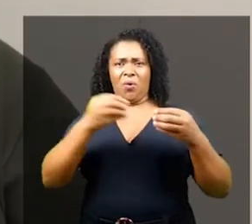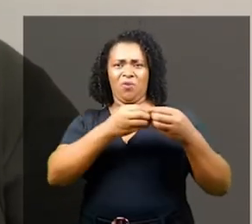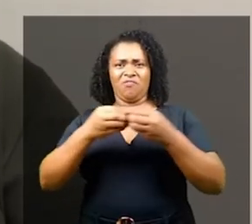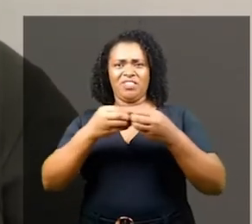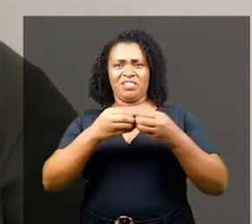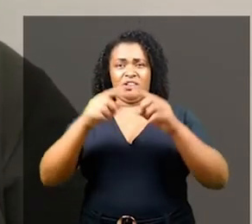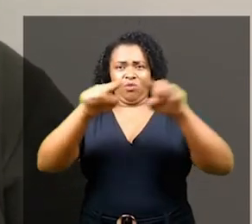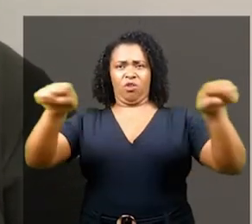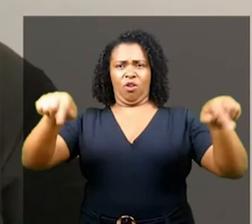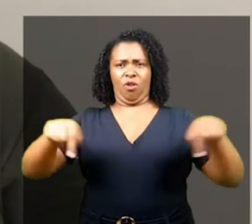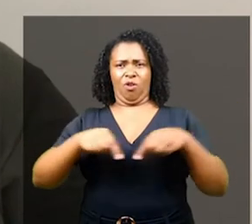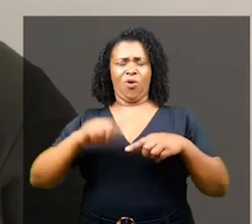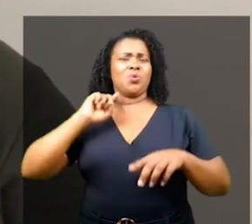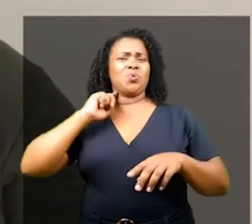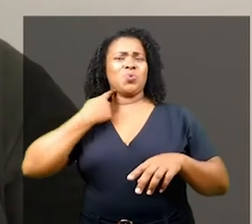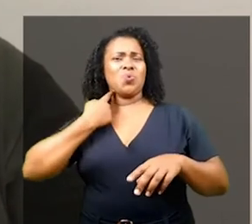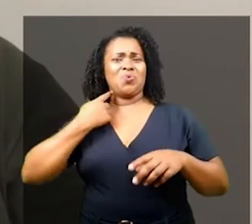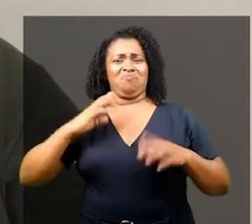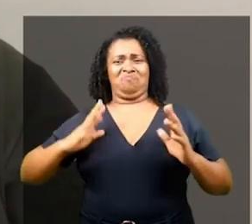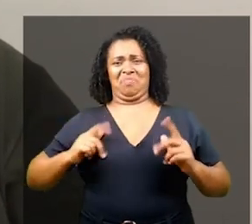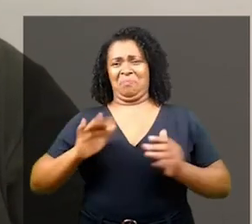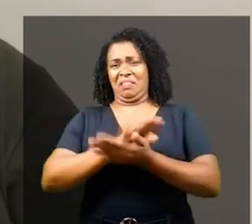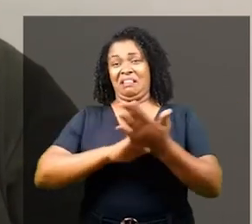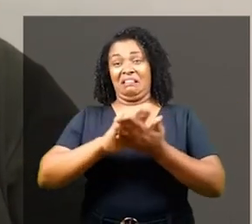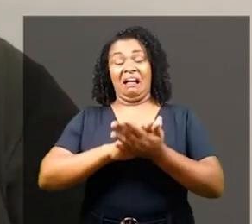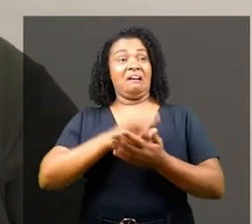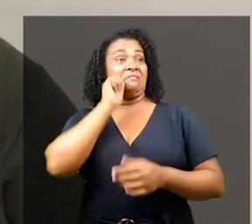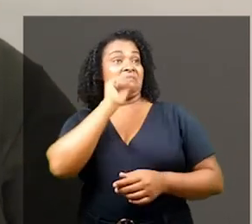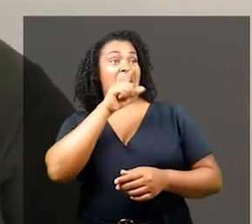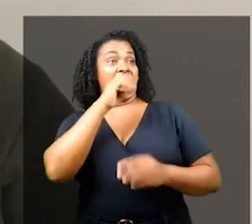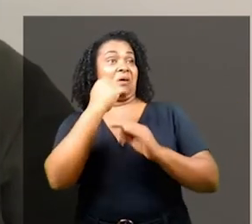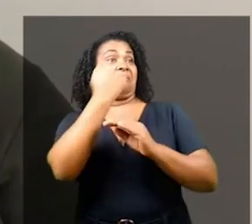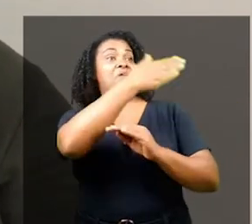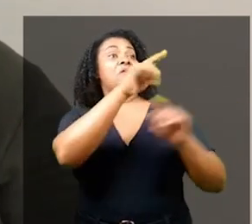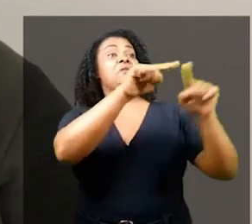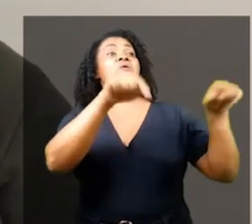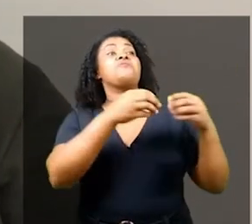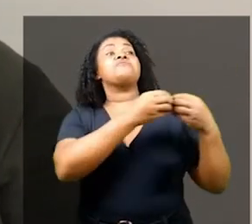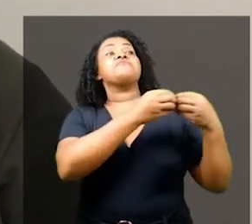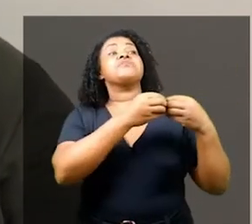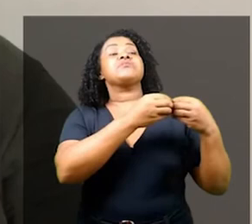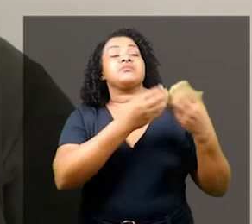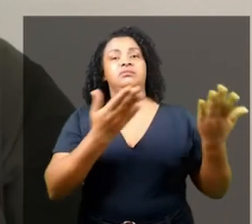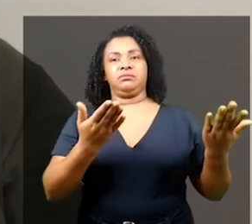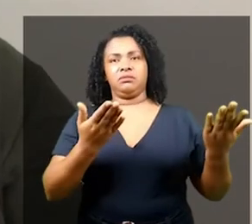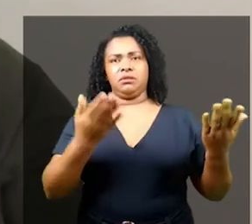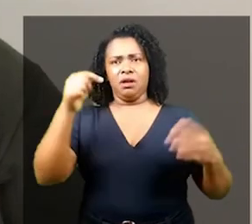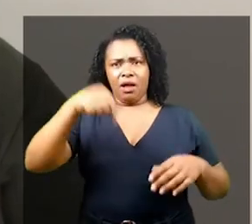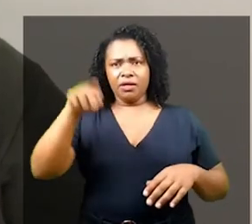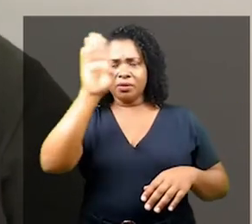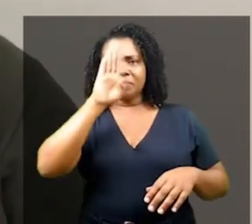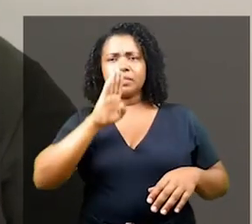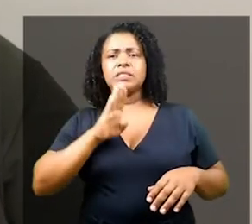Pra nós tem sido desde sempre um estilo de vida. Pra nós, a nossa preservação importa. Nos manter